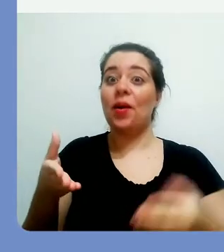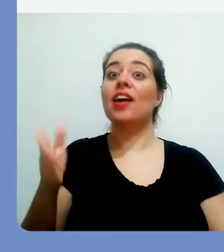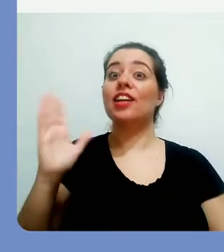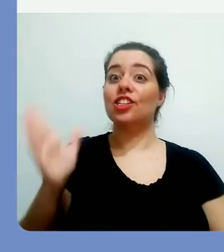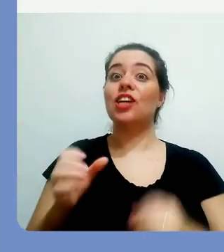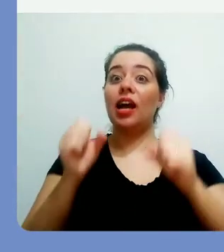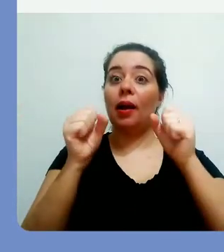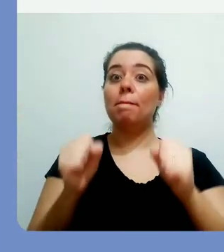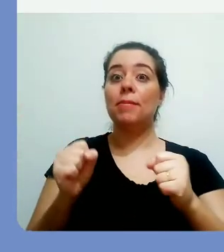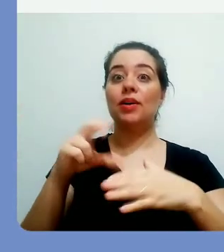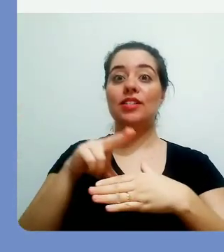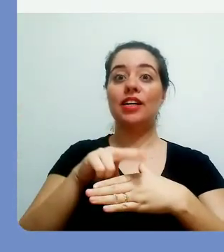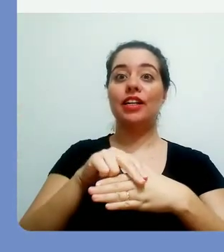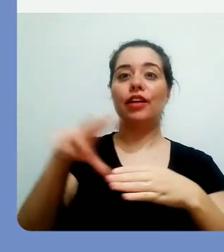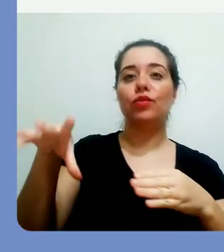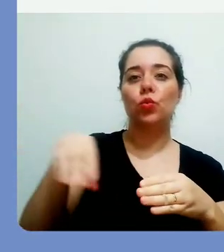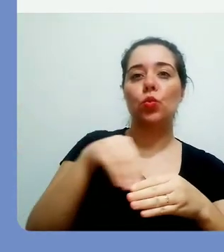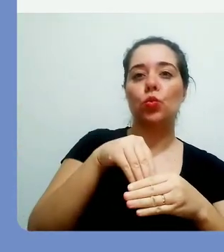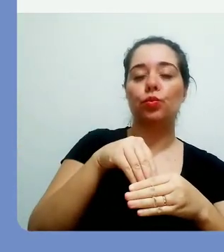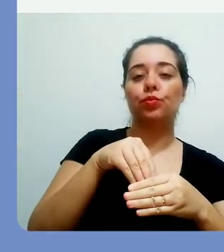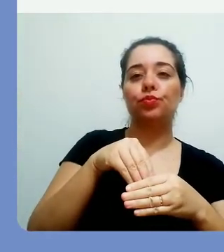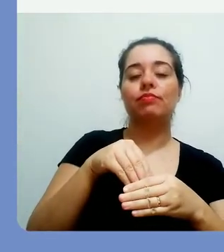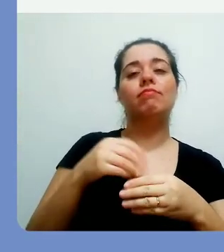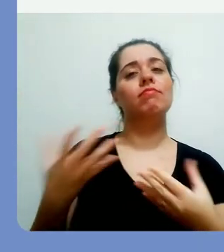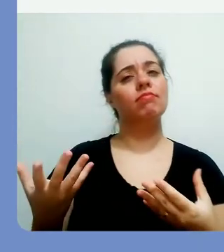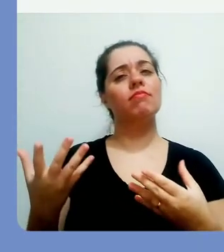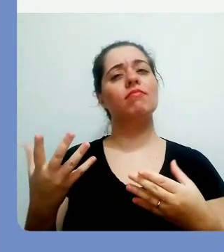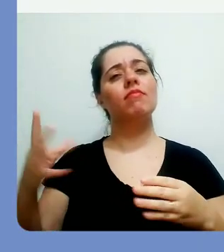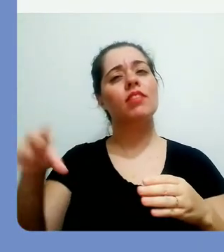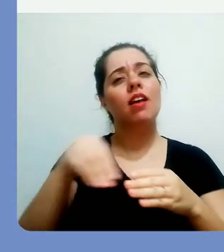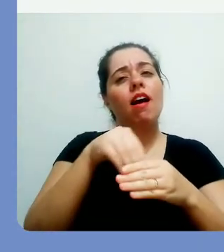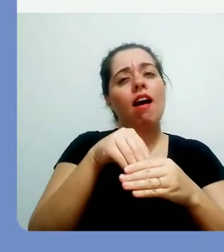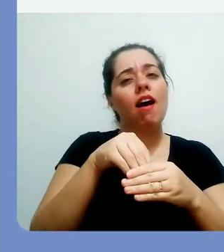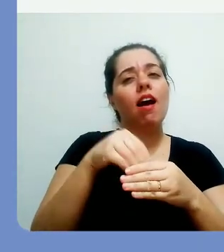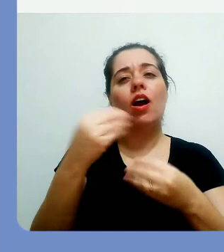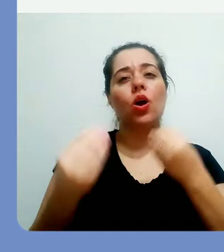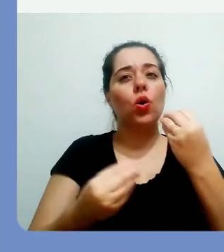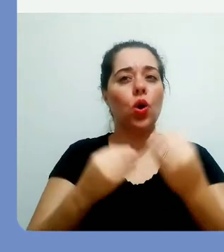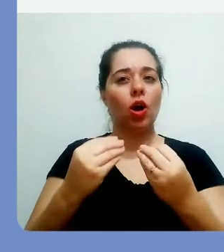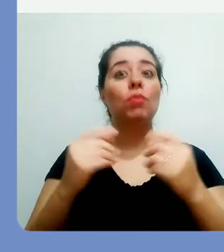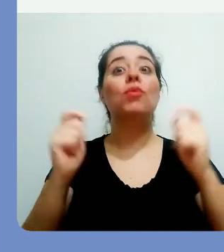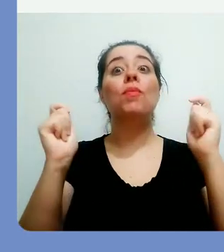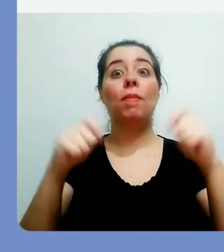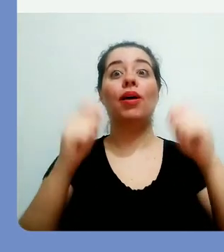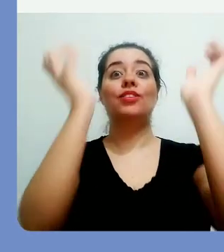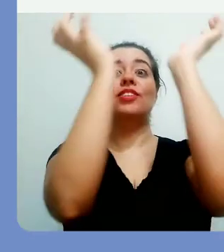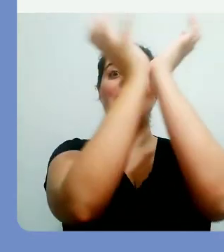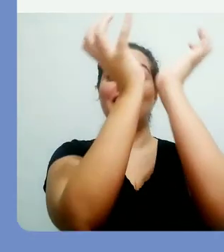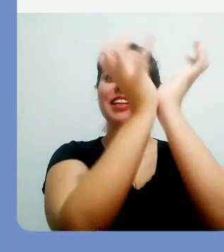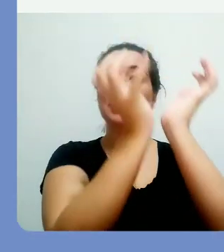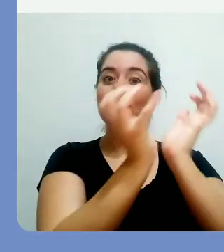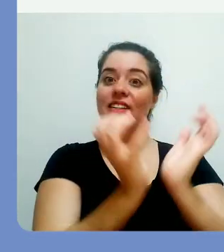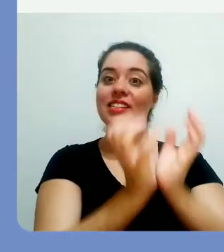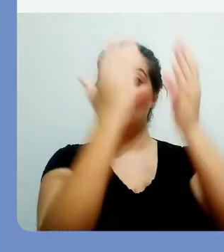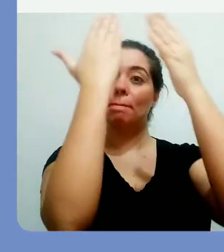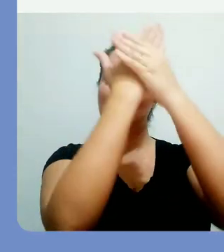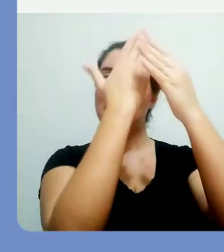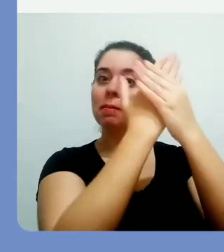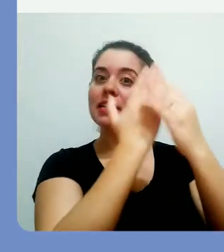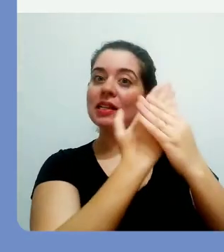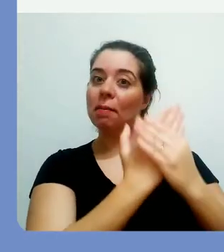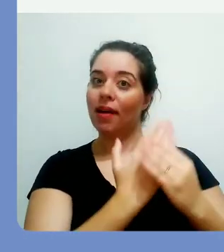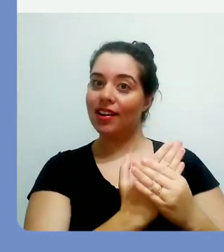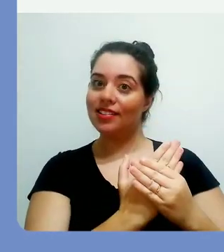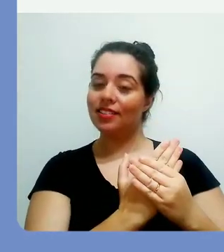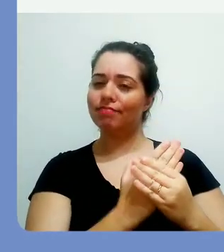recém-criada e agora eu estou pronto para fazer o envio dos arquivos. Para enviar arquivos, eu posso também categorizá-los dentro